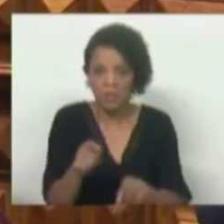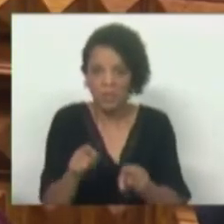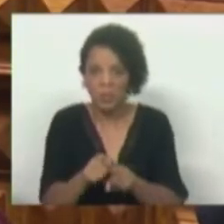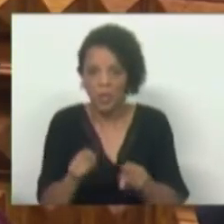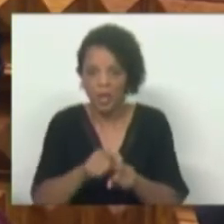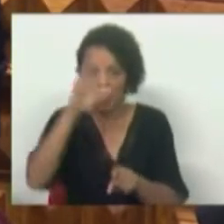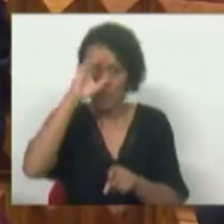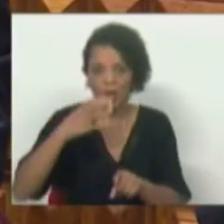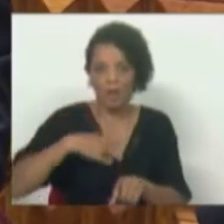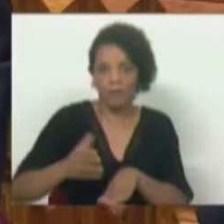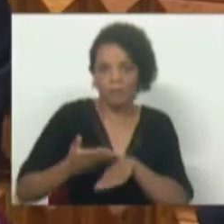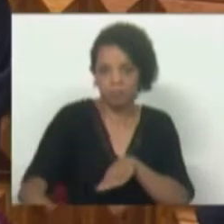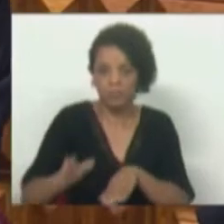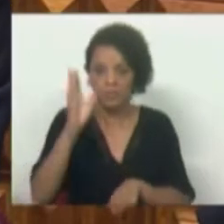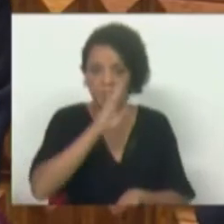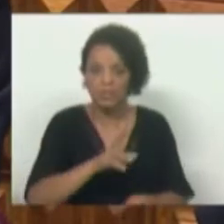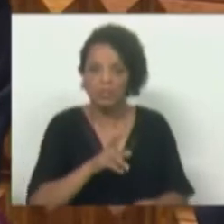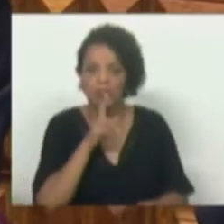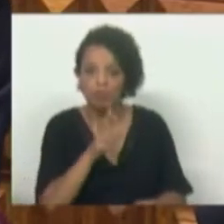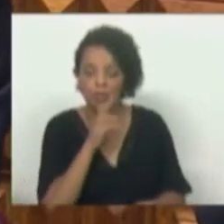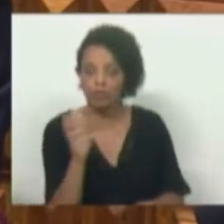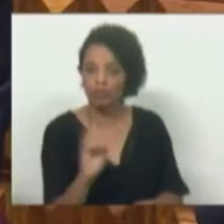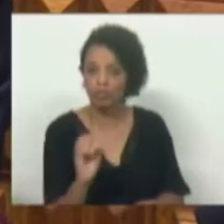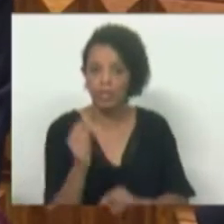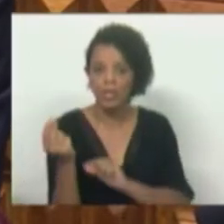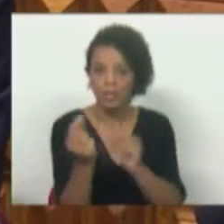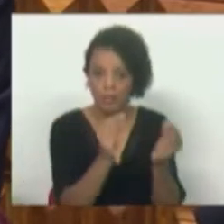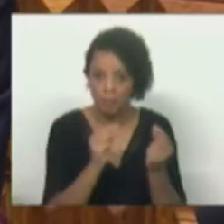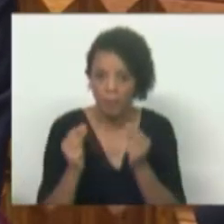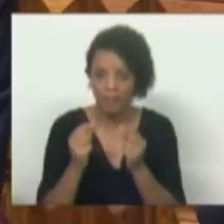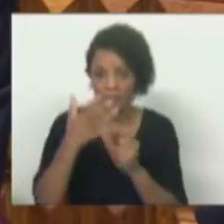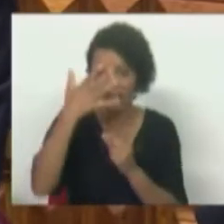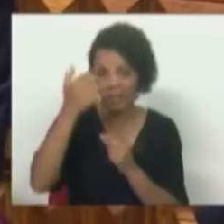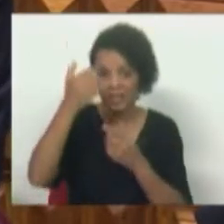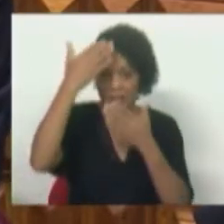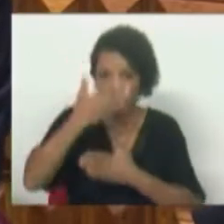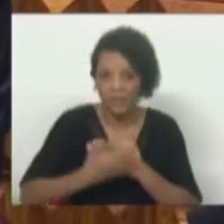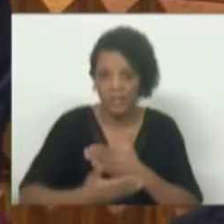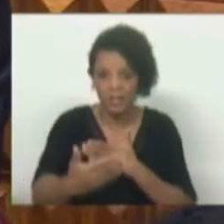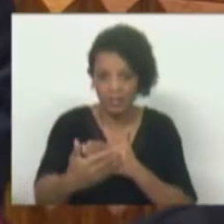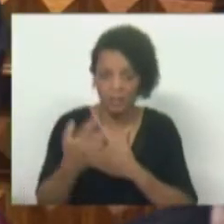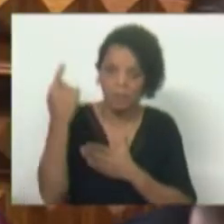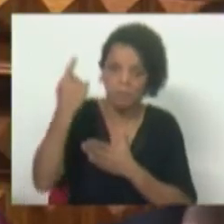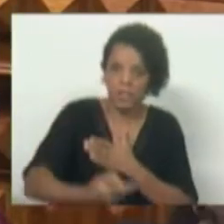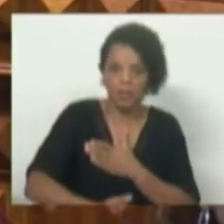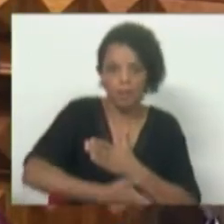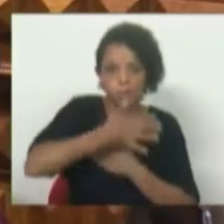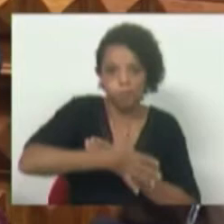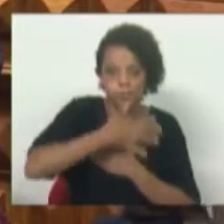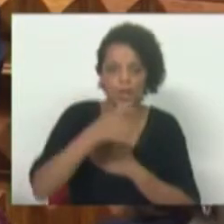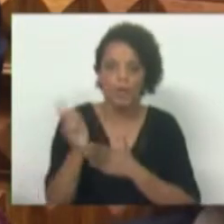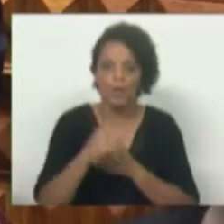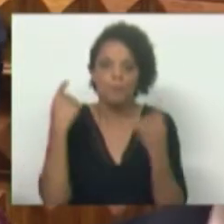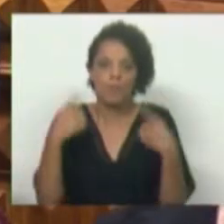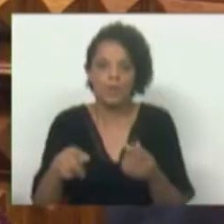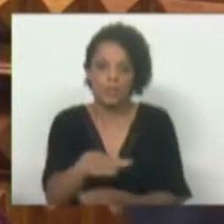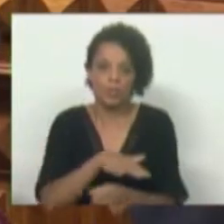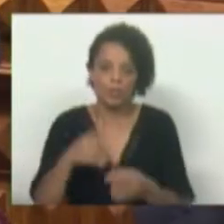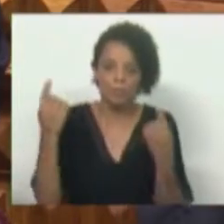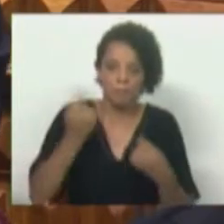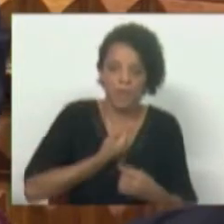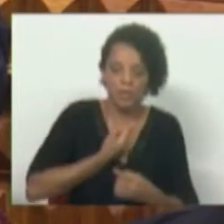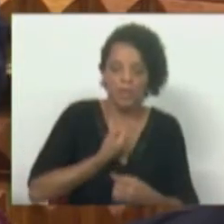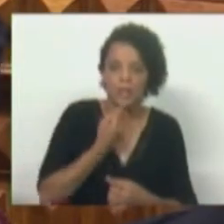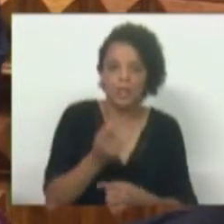não serve para dar essa resposta, o debate do Estado-nação daqui a 15 dias terá de servir. Não pode ser um mero ponto de situação, tem de ser